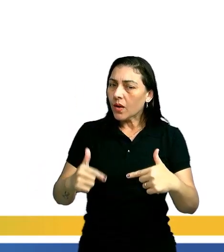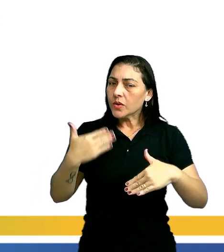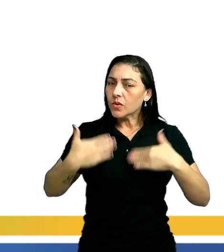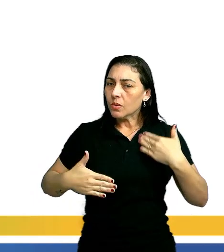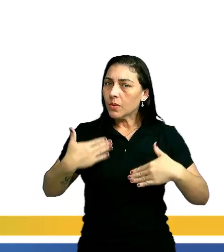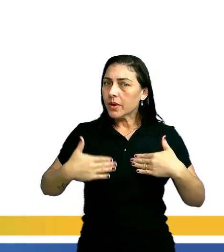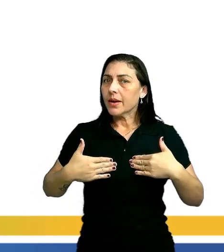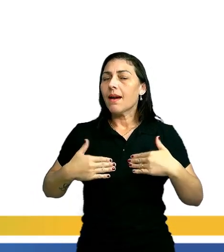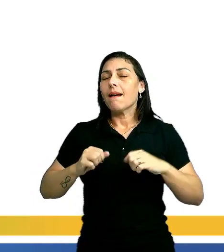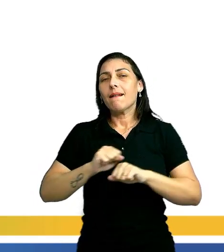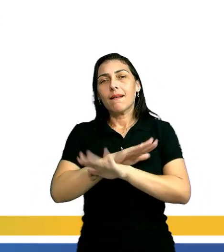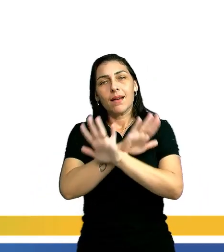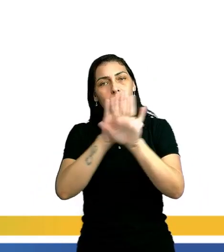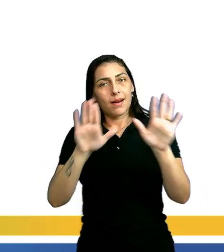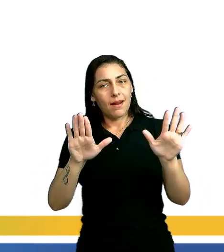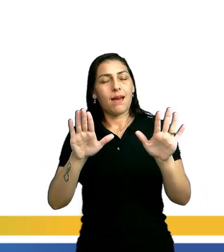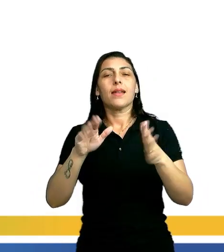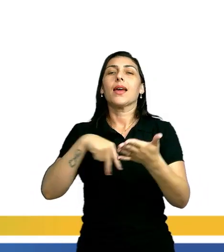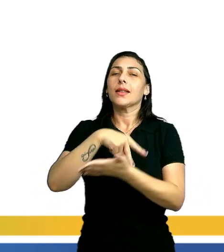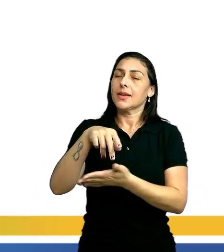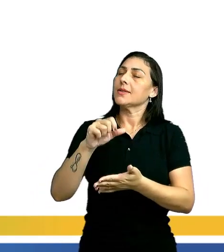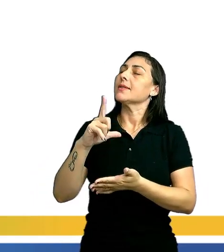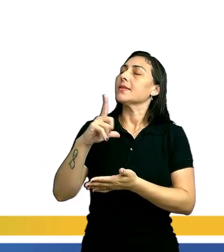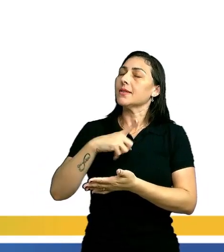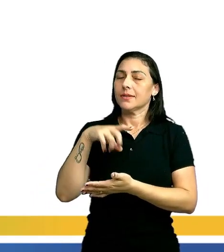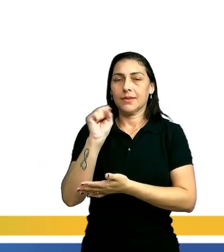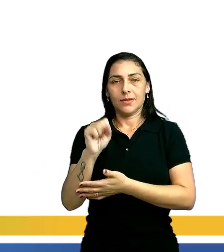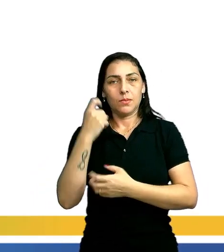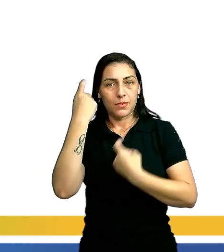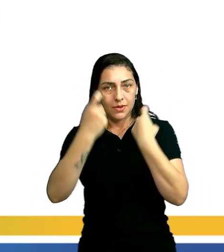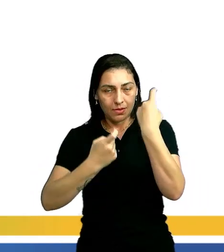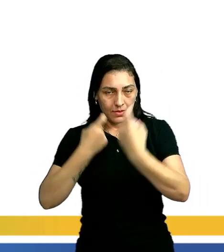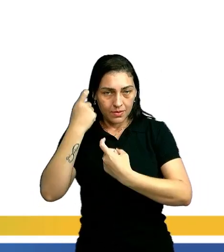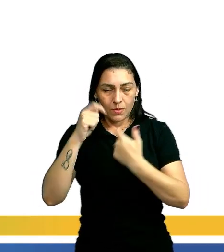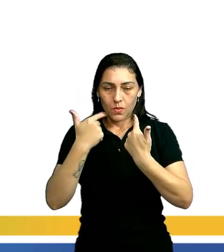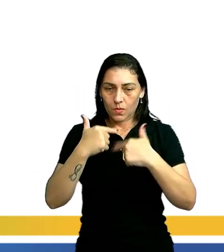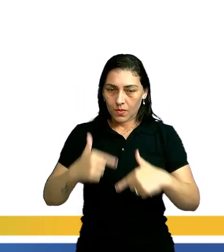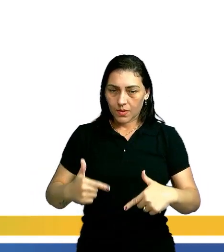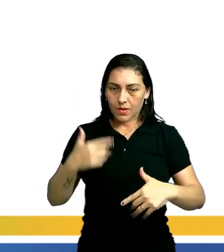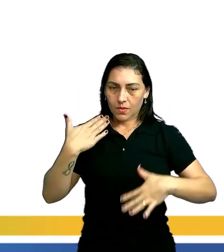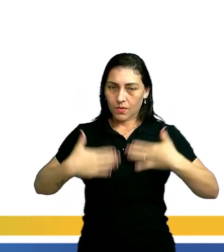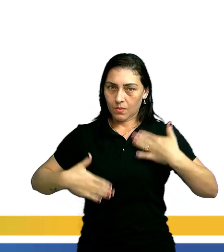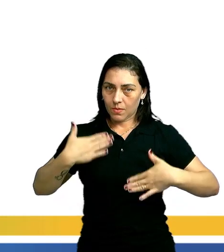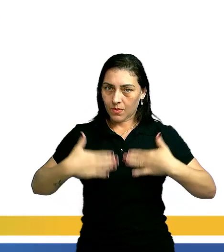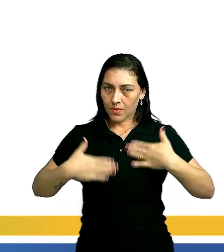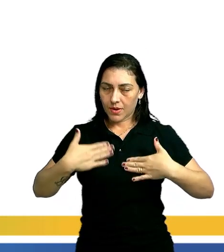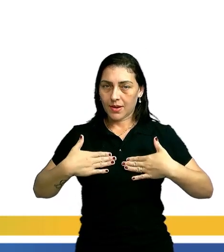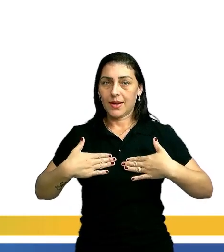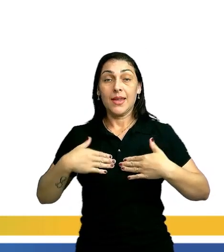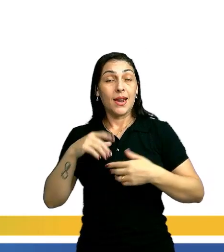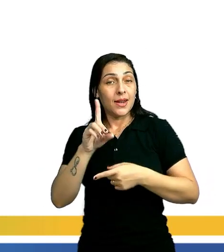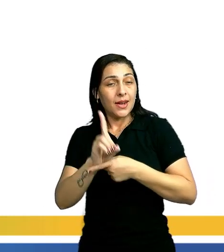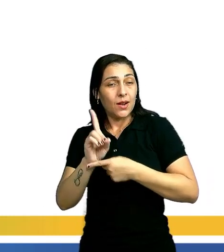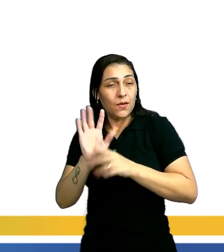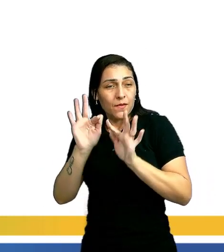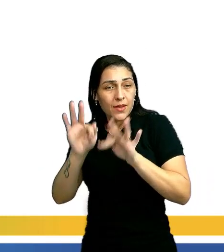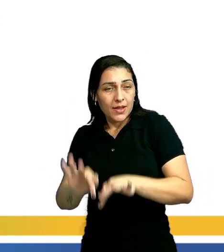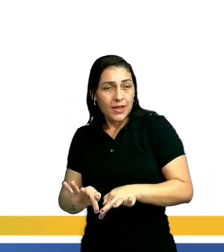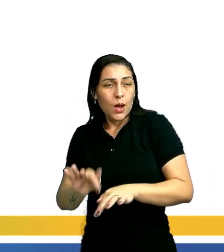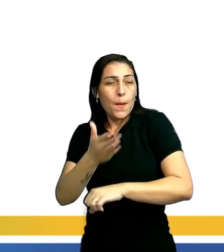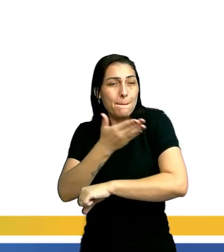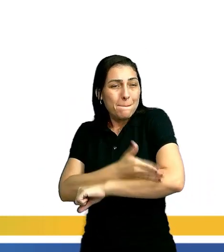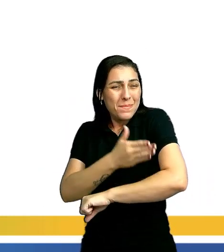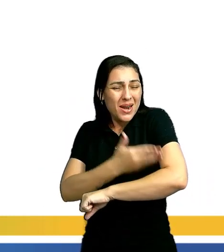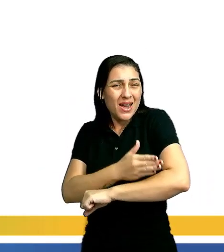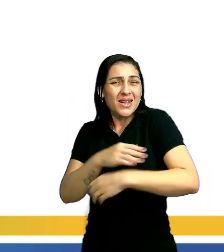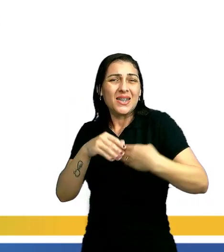corporal. É claro que a dança tem, sim, uma preocupação com a linguagem corporal. E a letra D. Prática